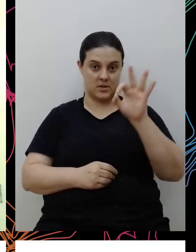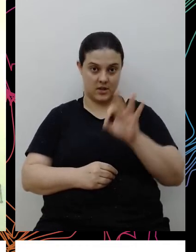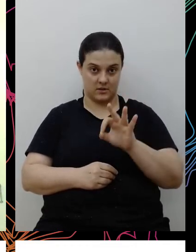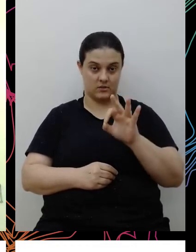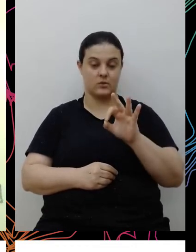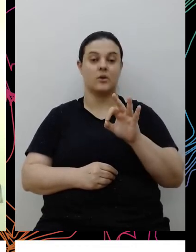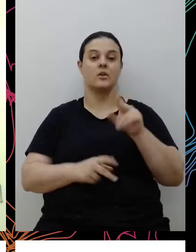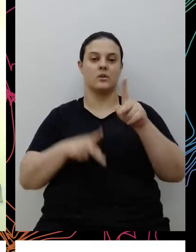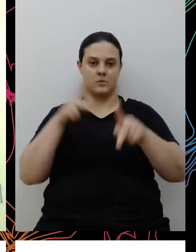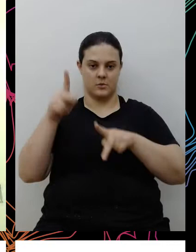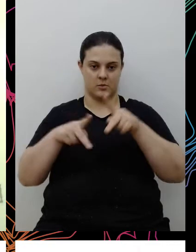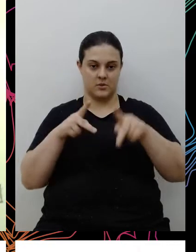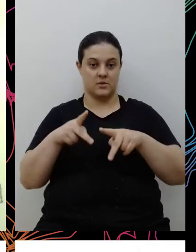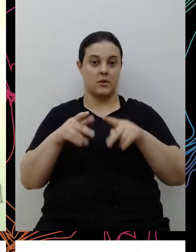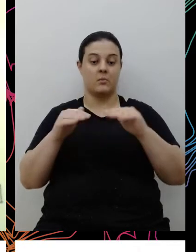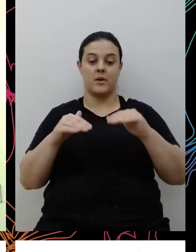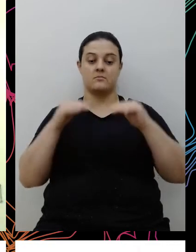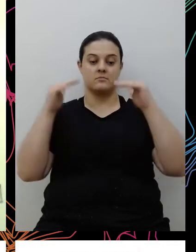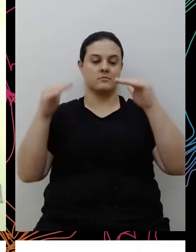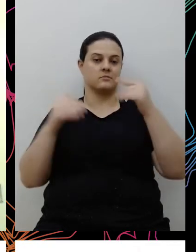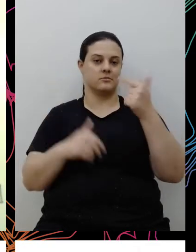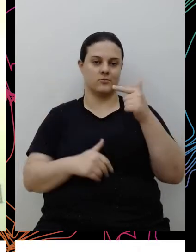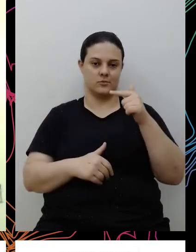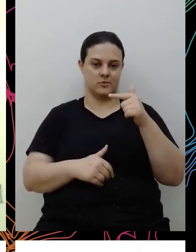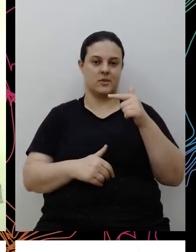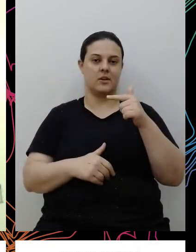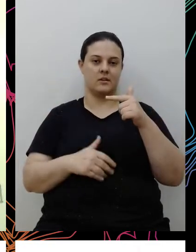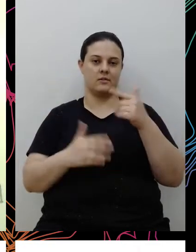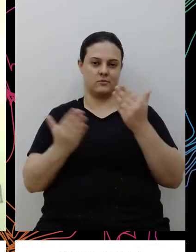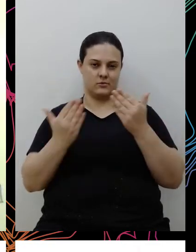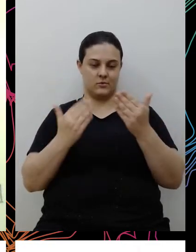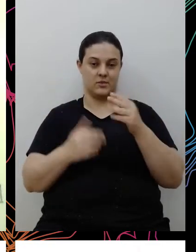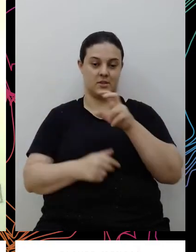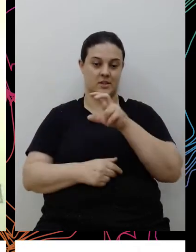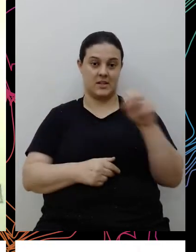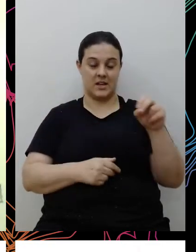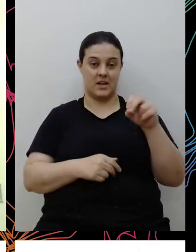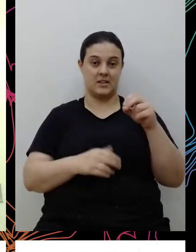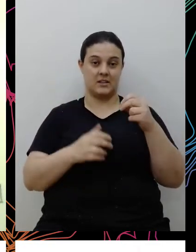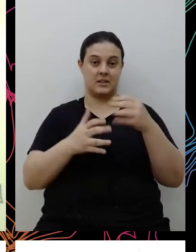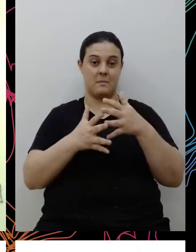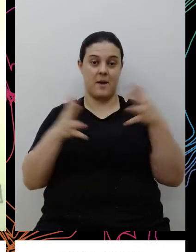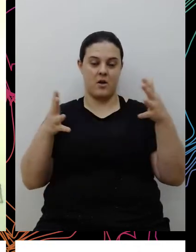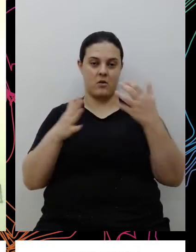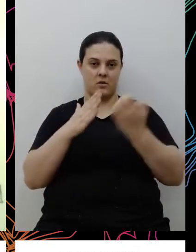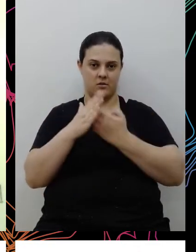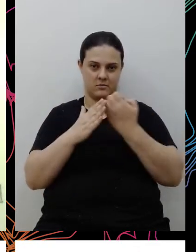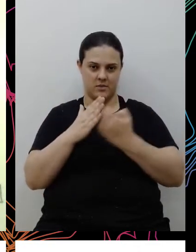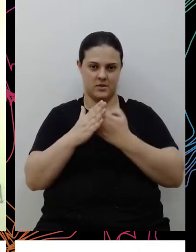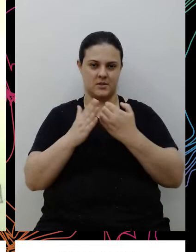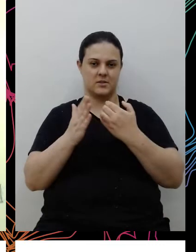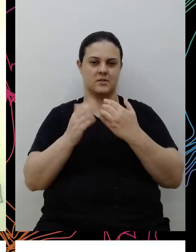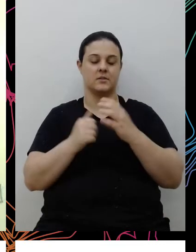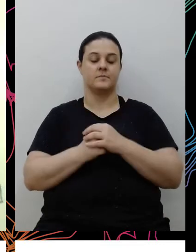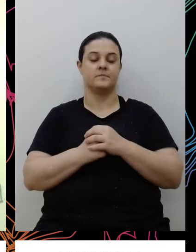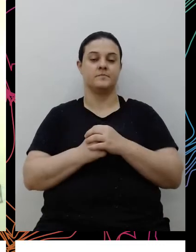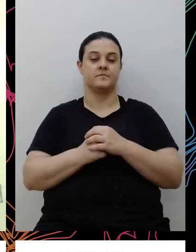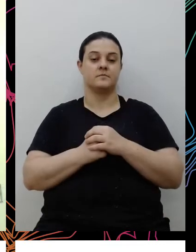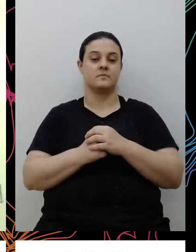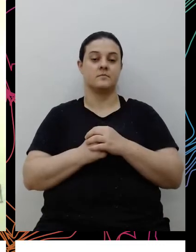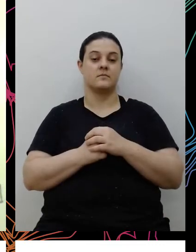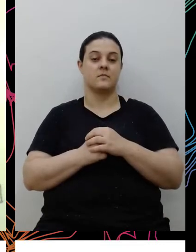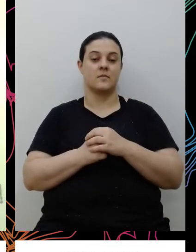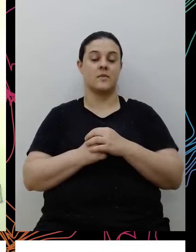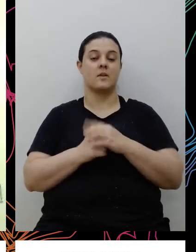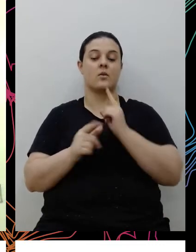liderança, segundo o perfil social, racial e de gênero, das 500 maiores empresas do Brasil, uma publicação do Instituto Etos, onde a gente